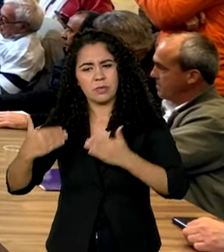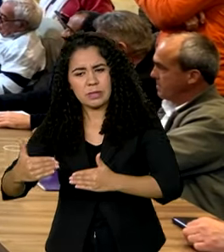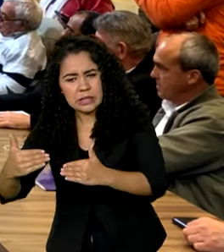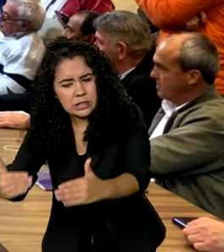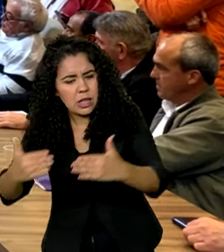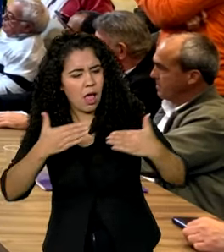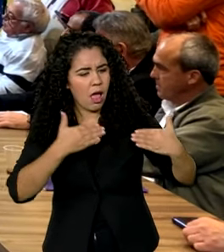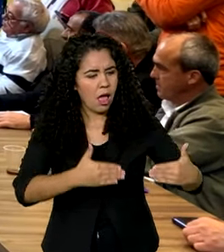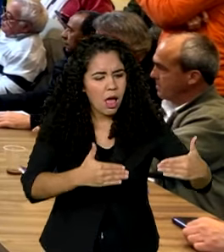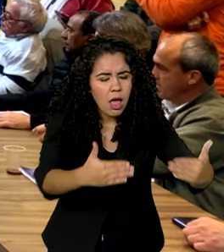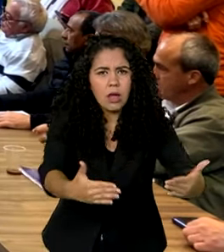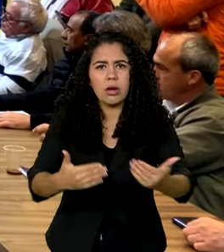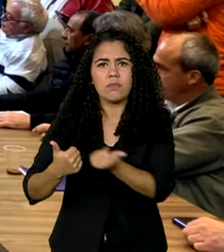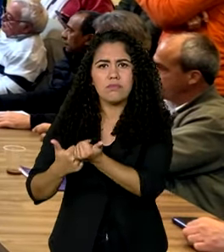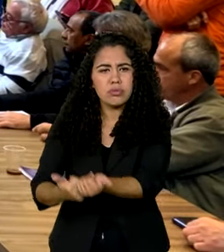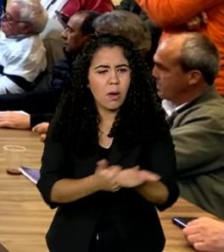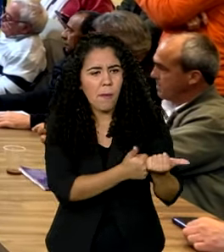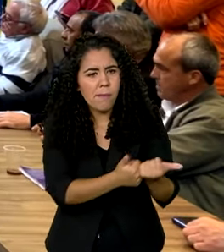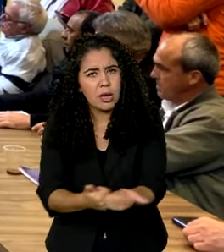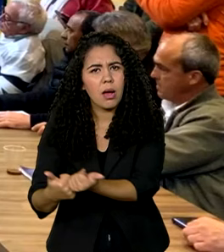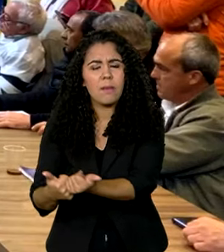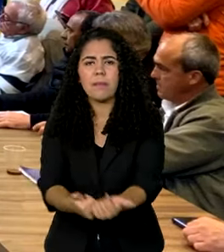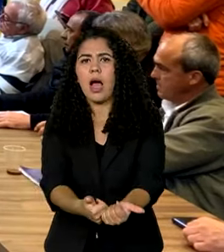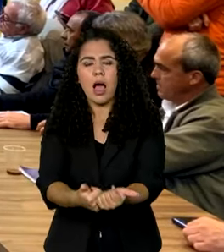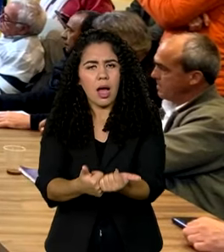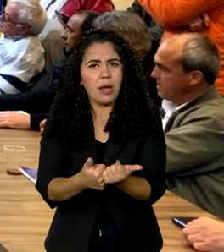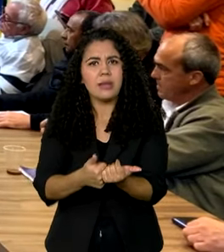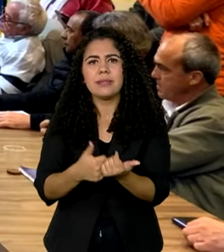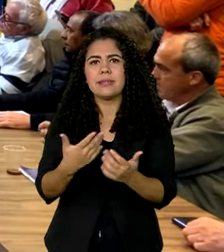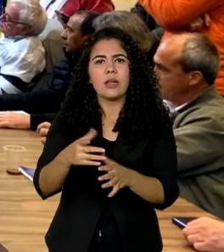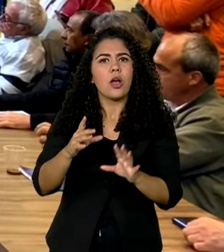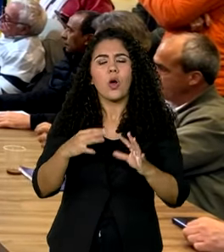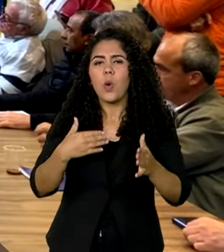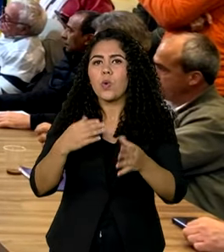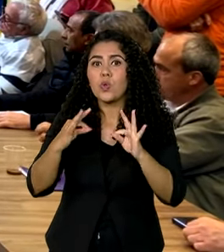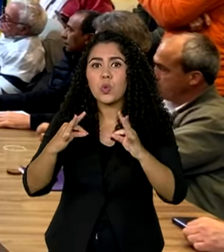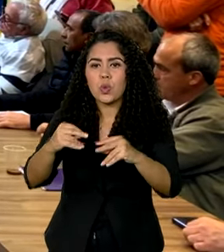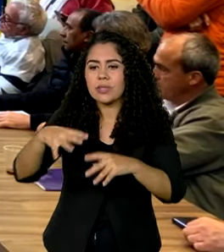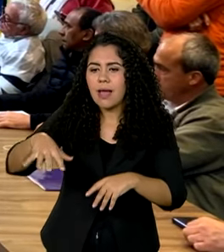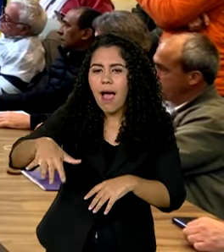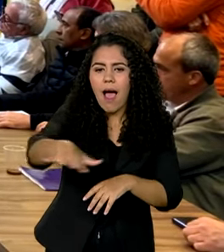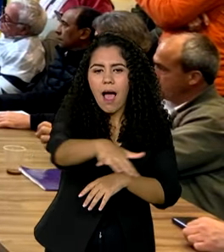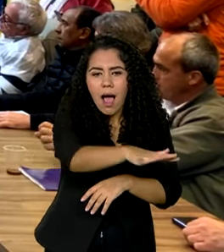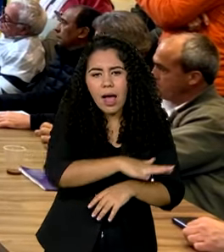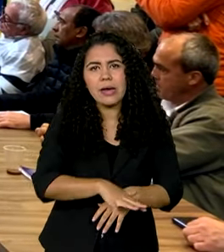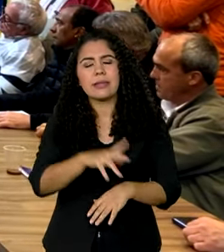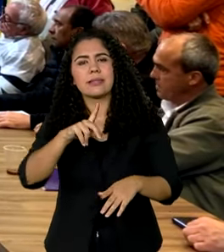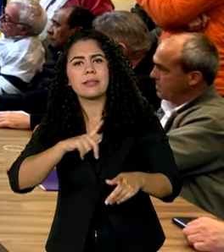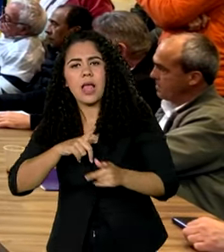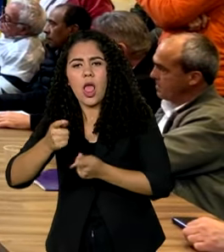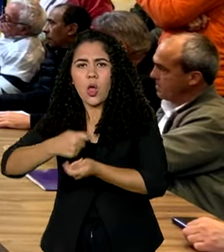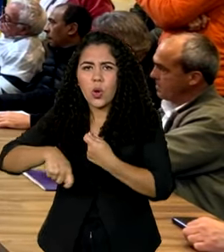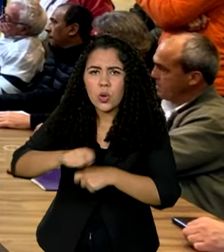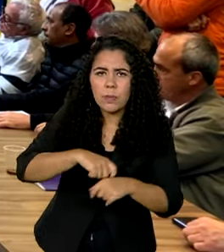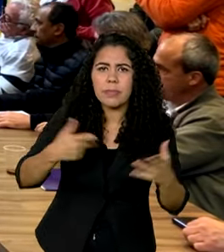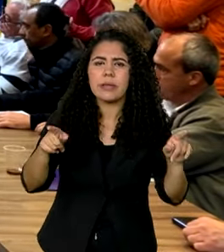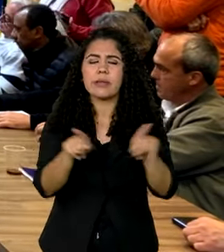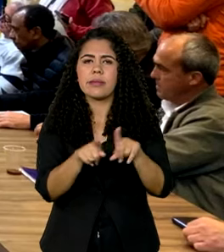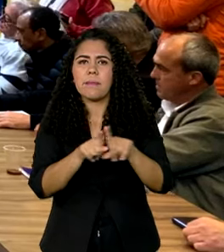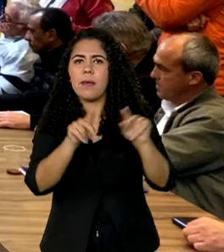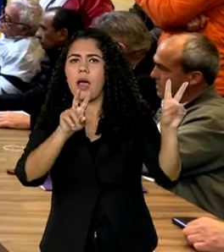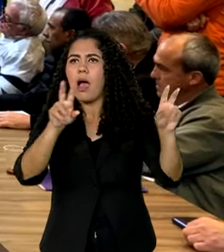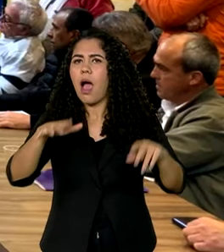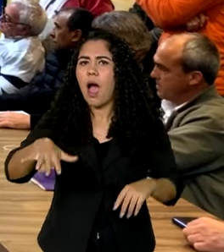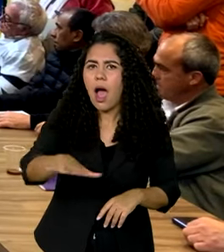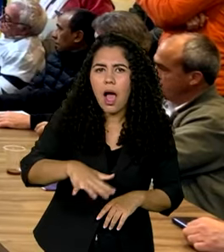É difícil de ter uma área do governo que não tenha algum tipo de atividade econômica, de algum tipo de setor que,